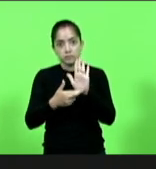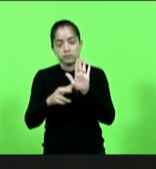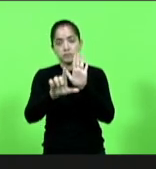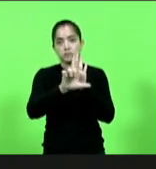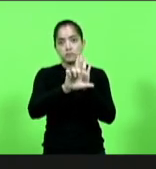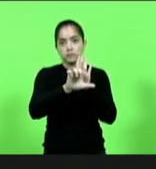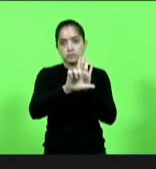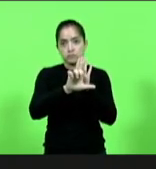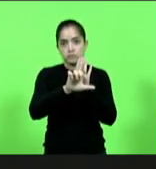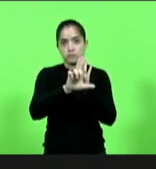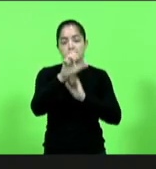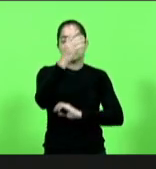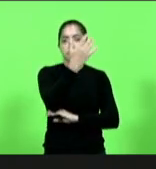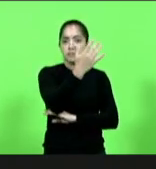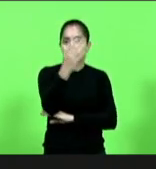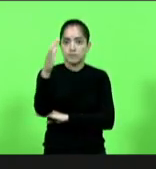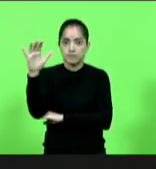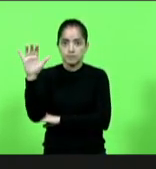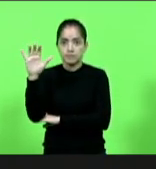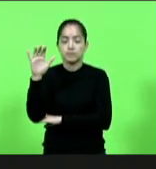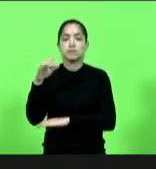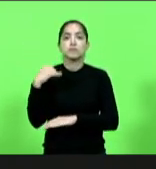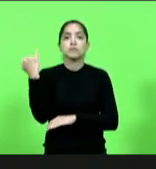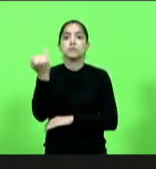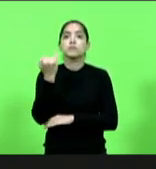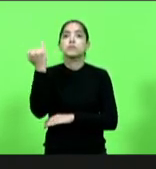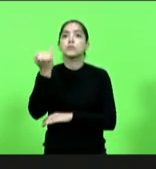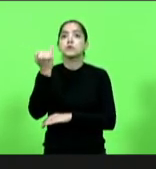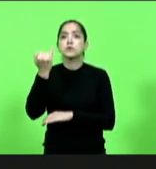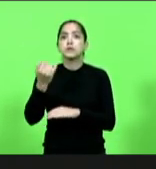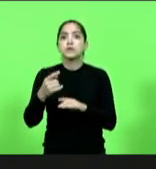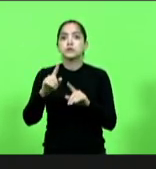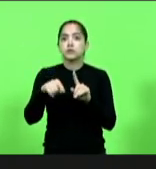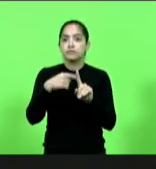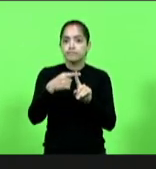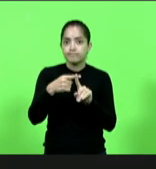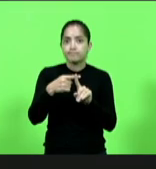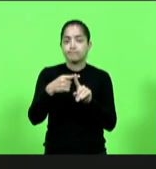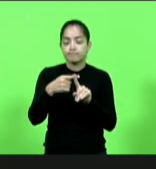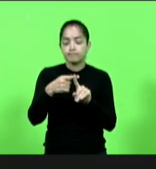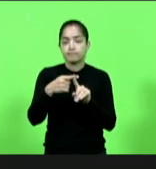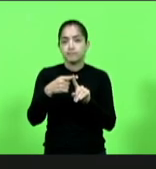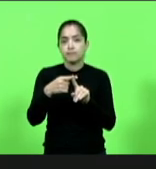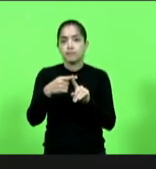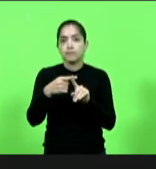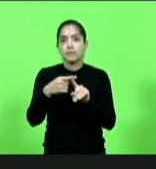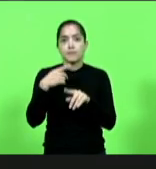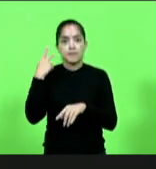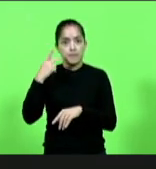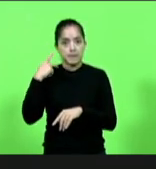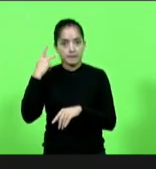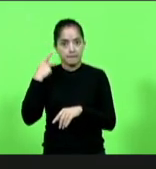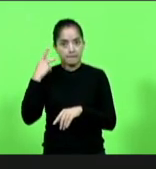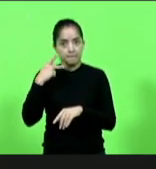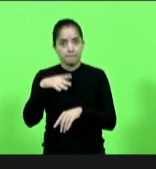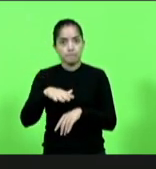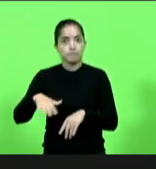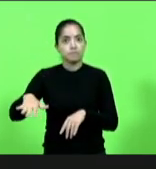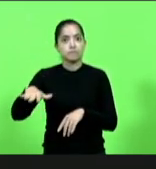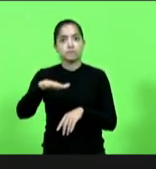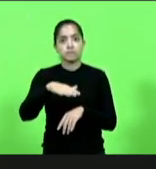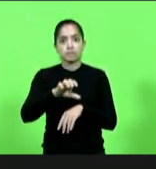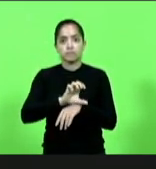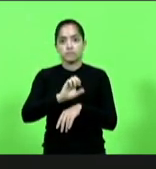da Mata Atlântica. É importante que eu comente a ação positiva aqui da Procuradoria Geral do Estado, aqui de Santa Catarina,